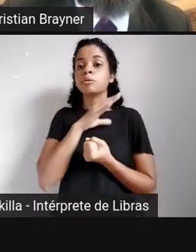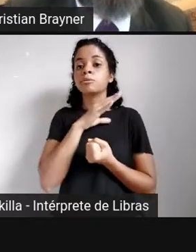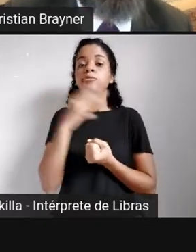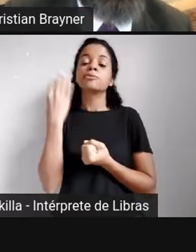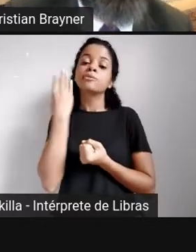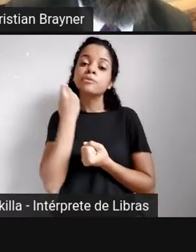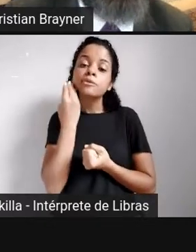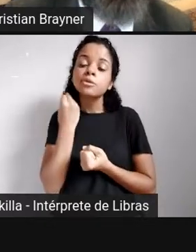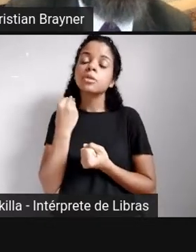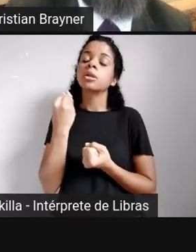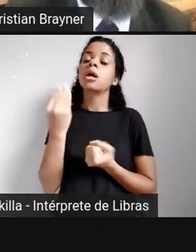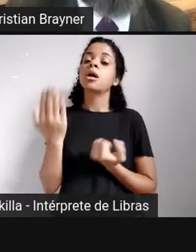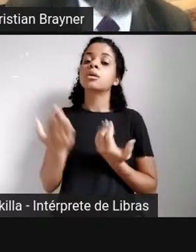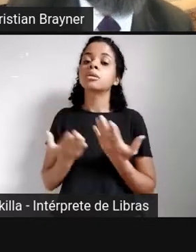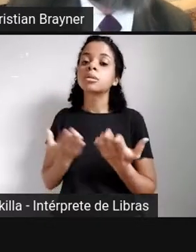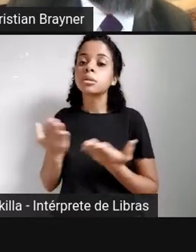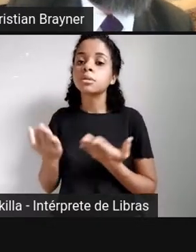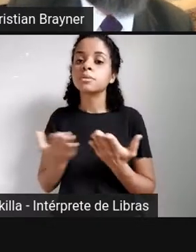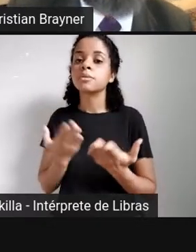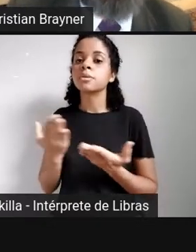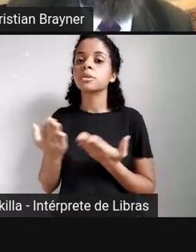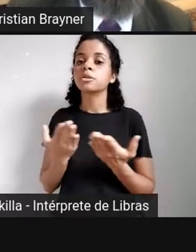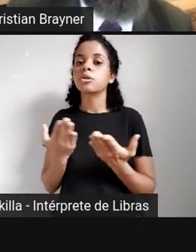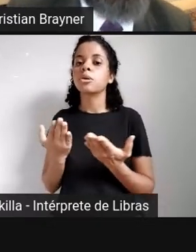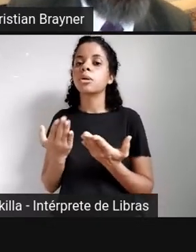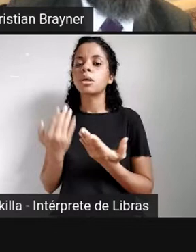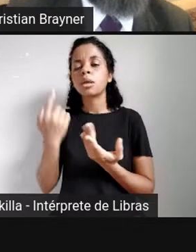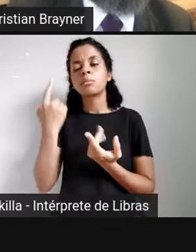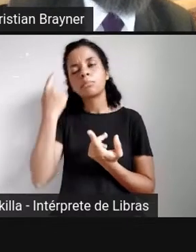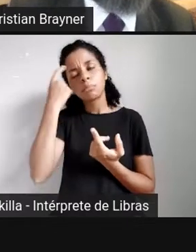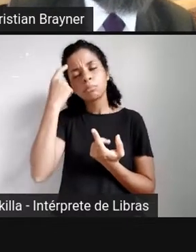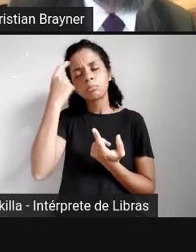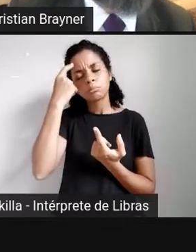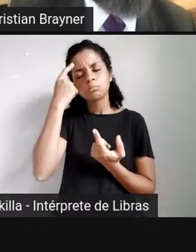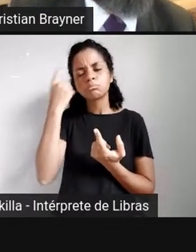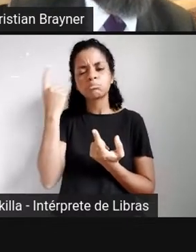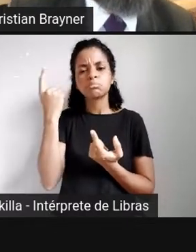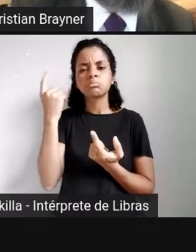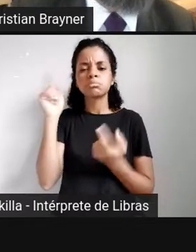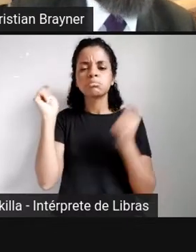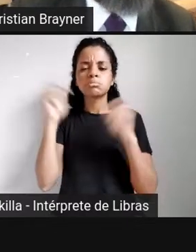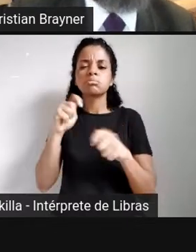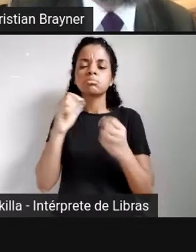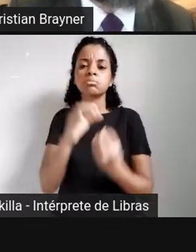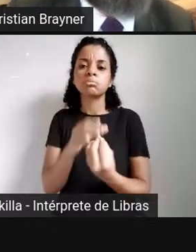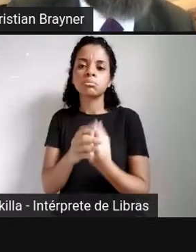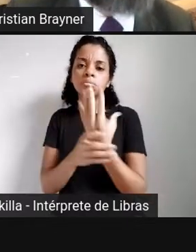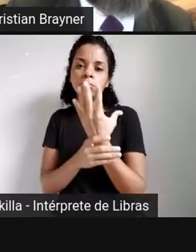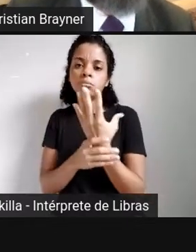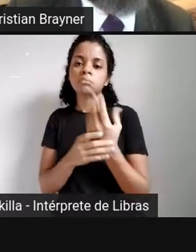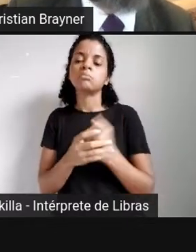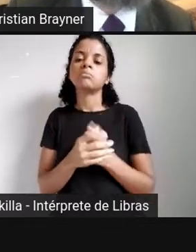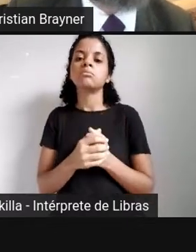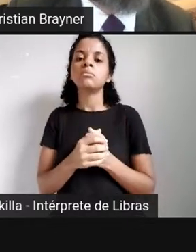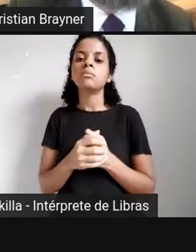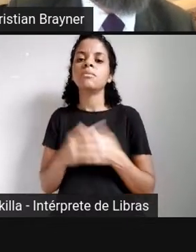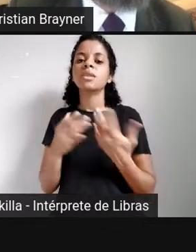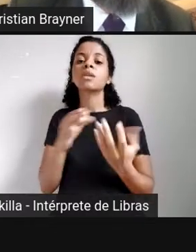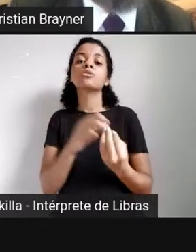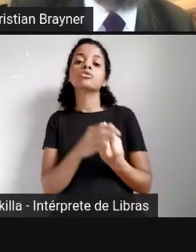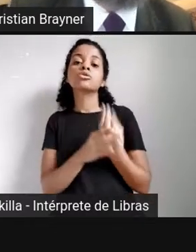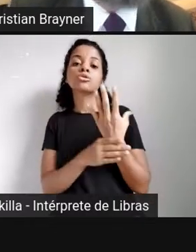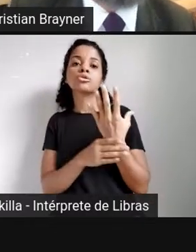anuência da presidência do colegiado que levou à sua implementação. Então, ela surge assim, meio que como de